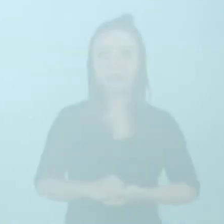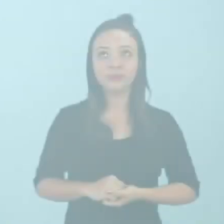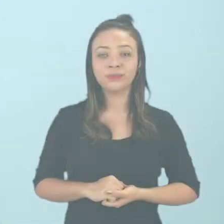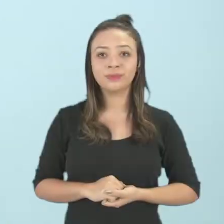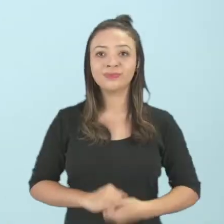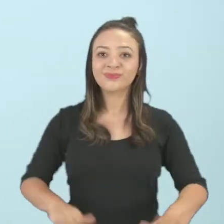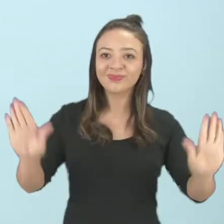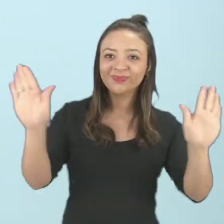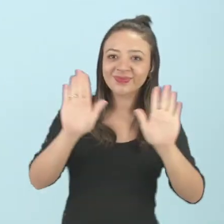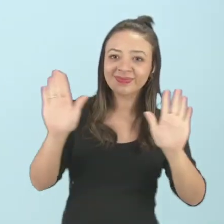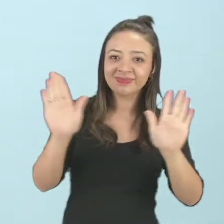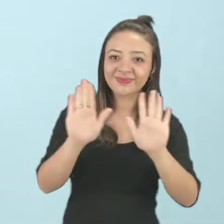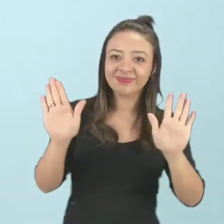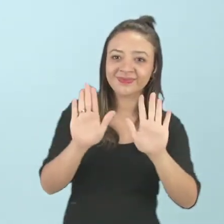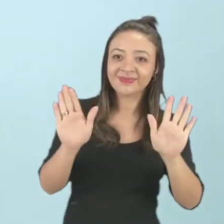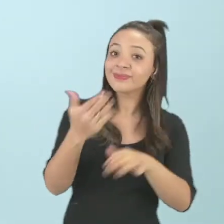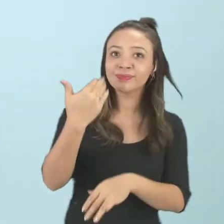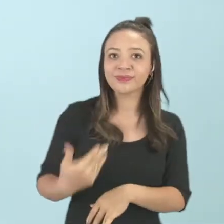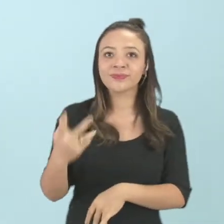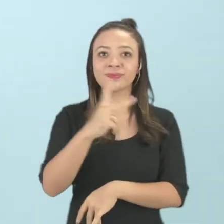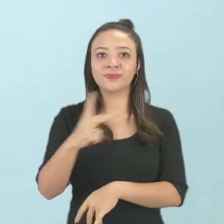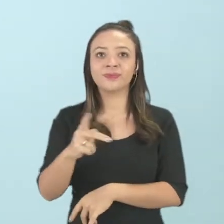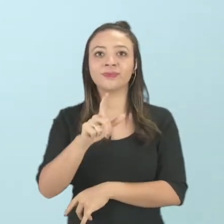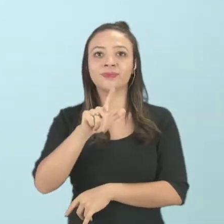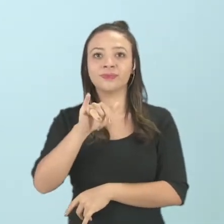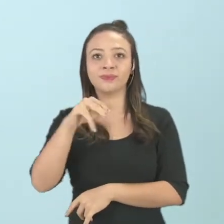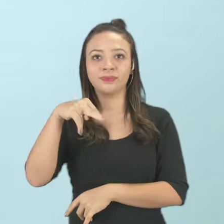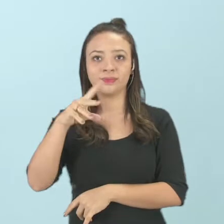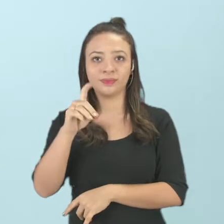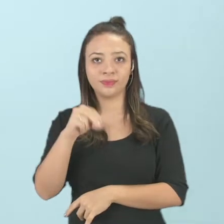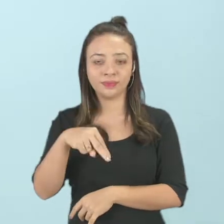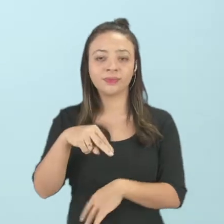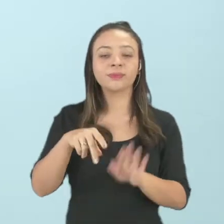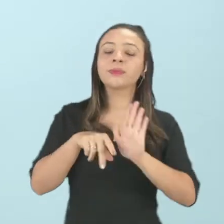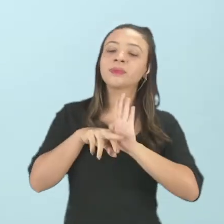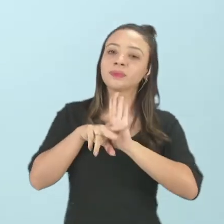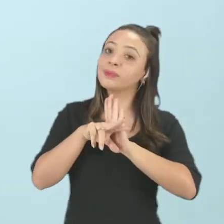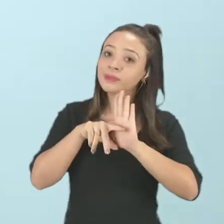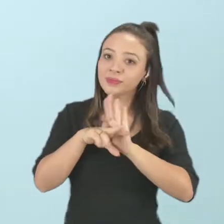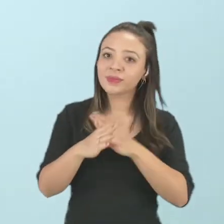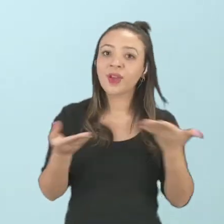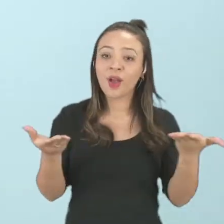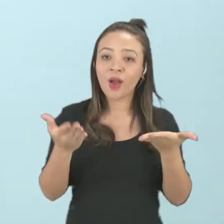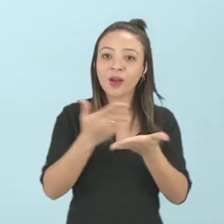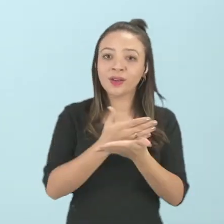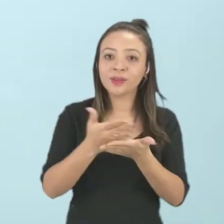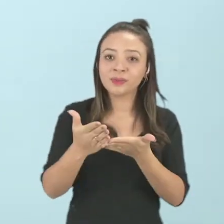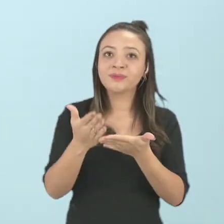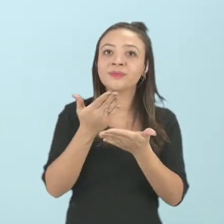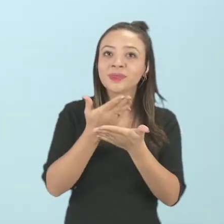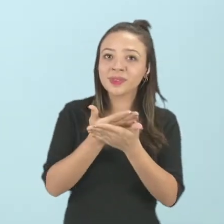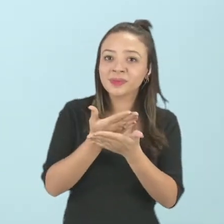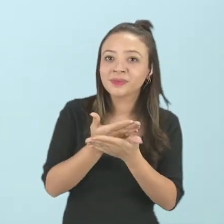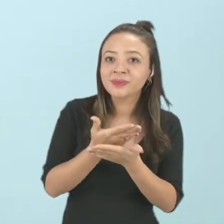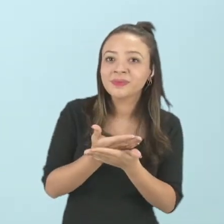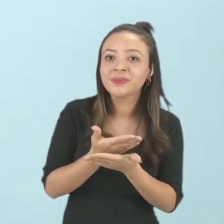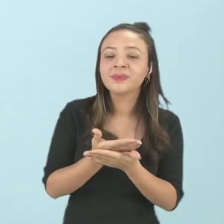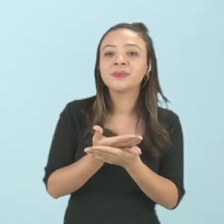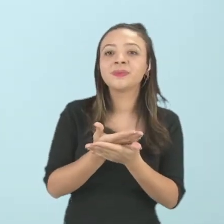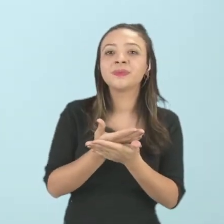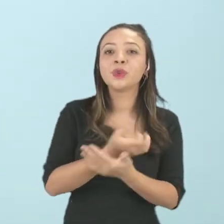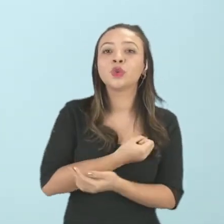Olá pessoal, eu sou o professor Lidon Johnson, de Biologia. Vamos iniciar a aula número 19,